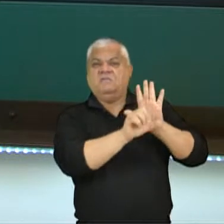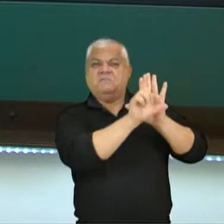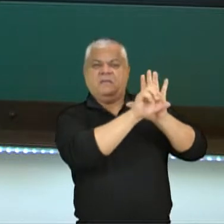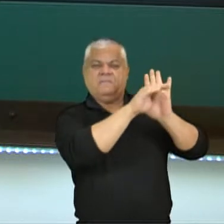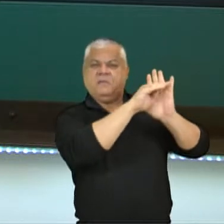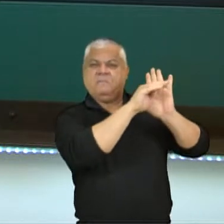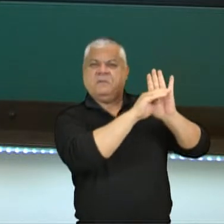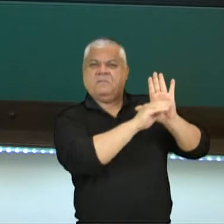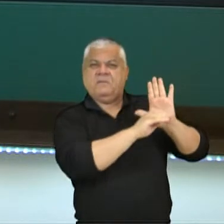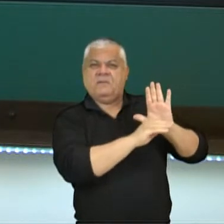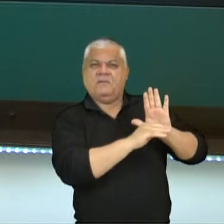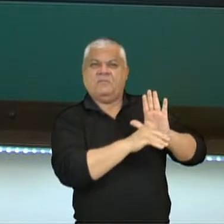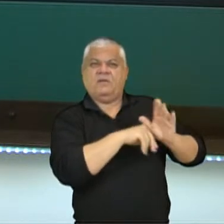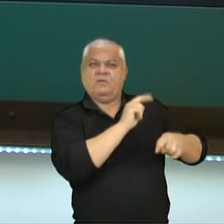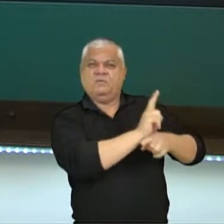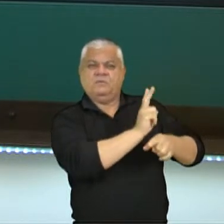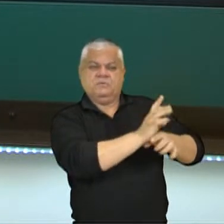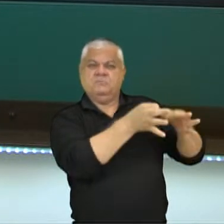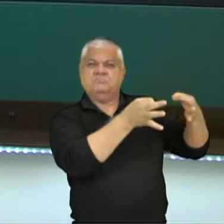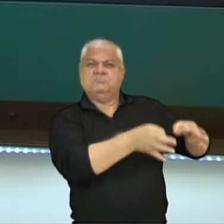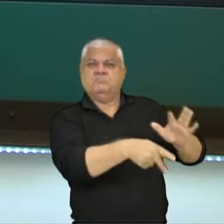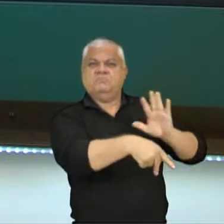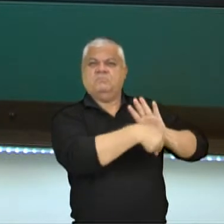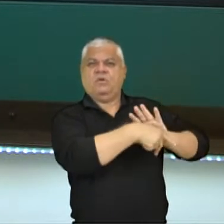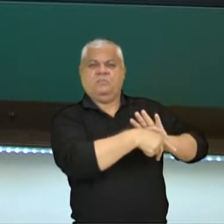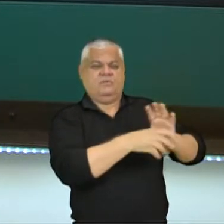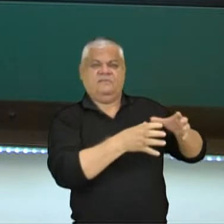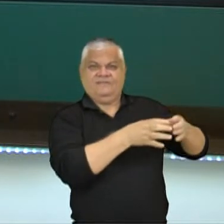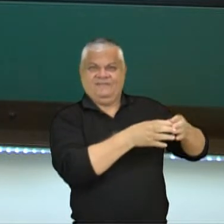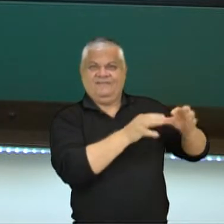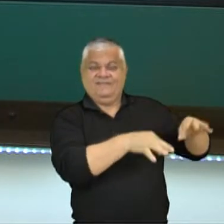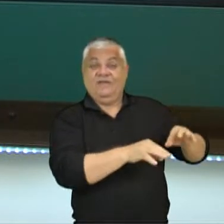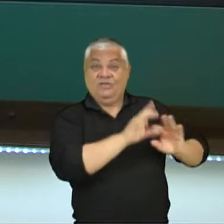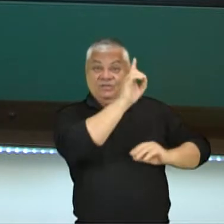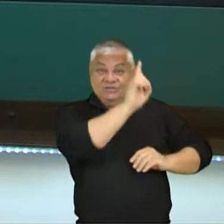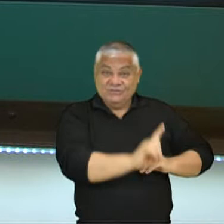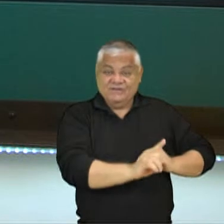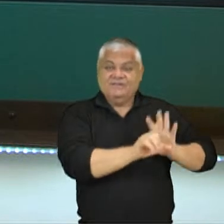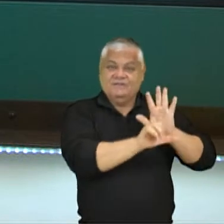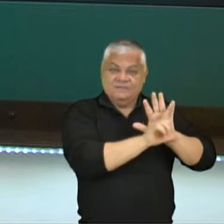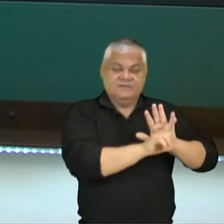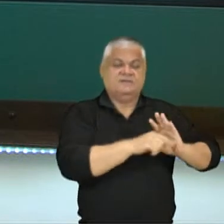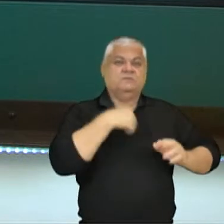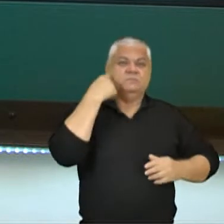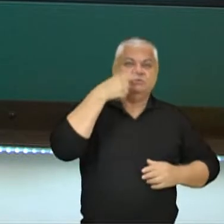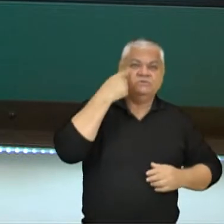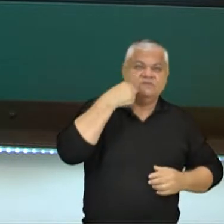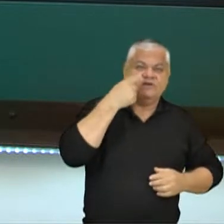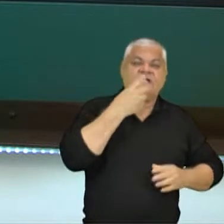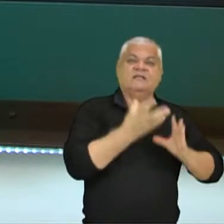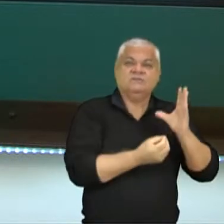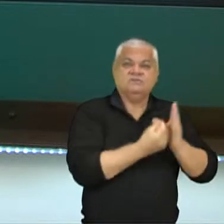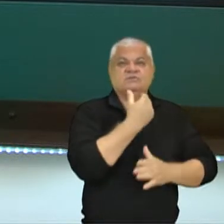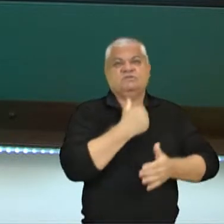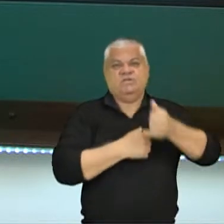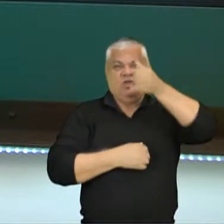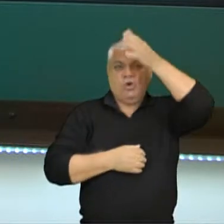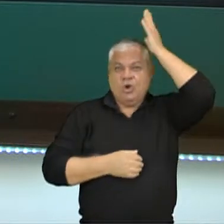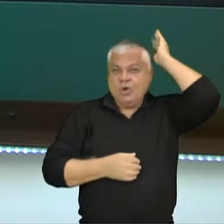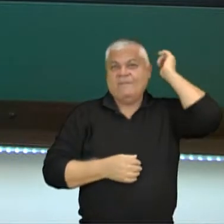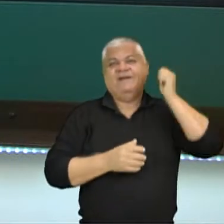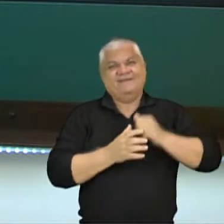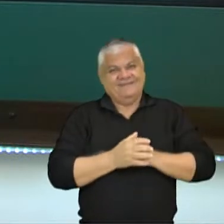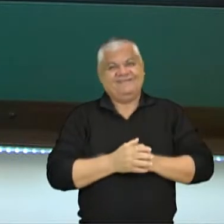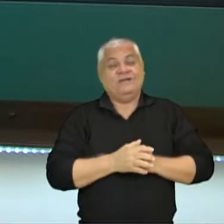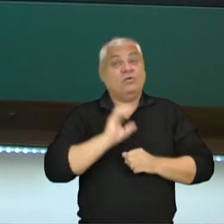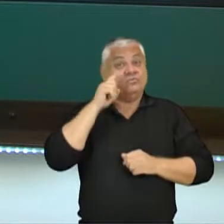leis para preservar aquilo que é a sua propriedade. Então, o direito que você conhece, a profissão de advogado que se conhece, nasce lá em Roma. Por